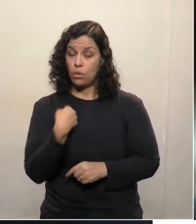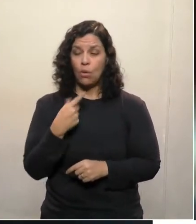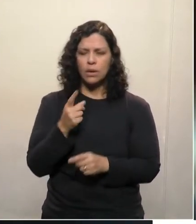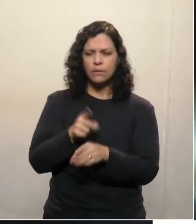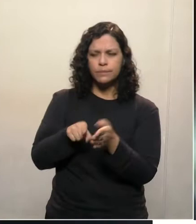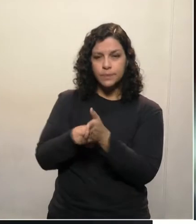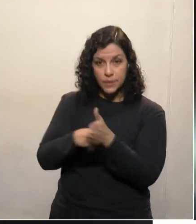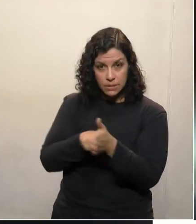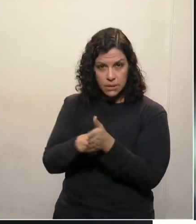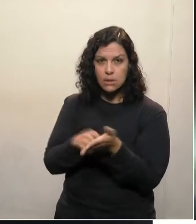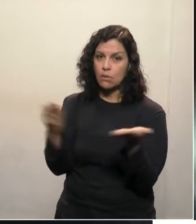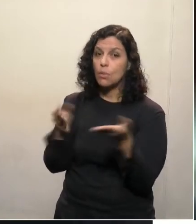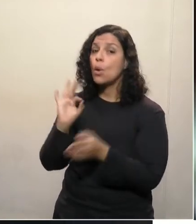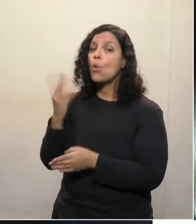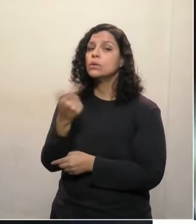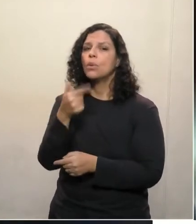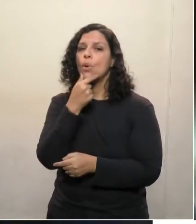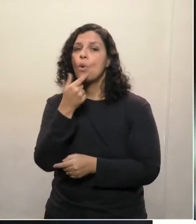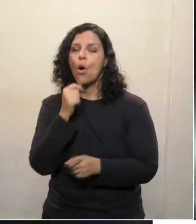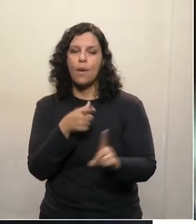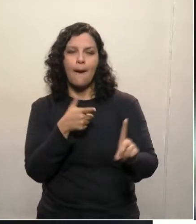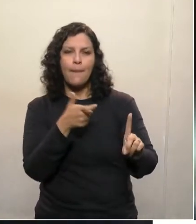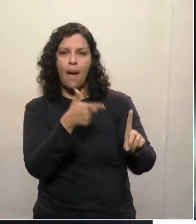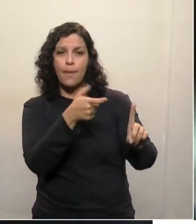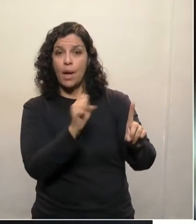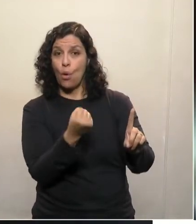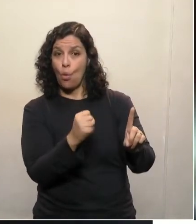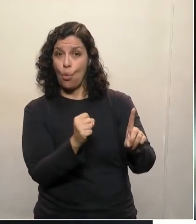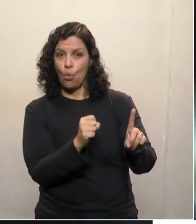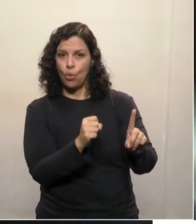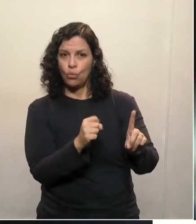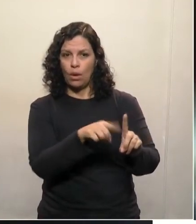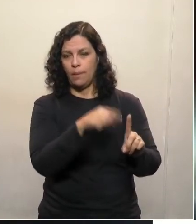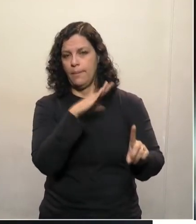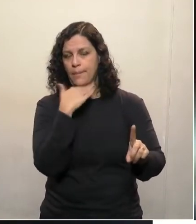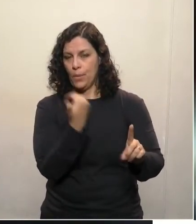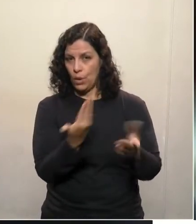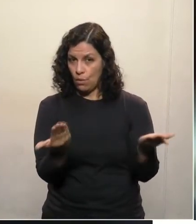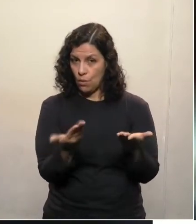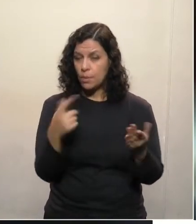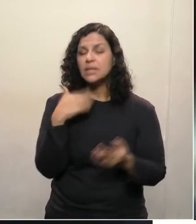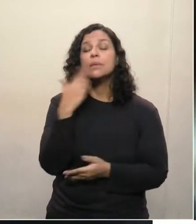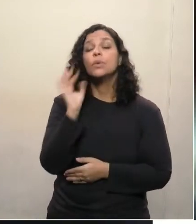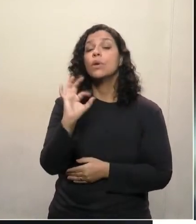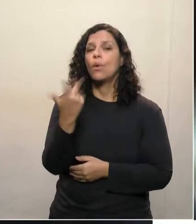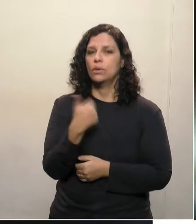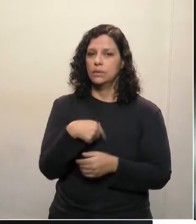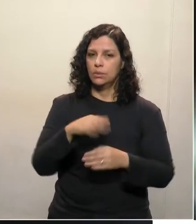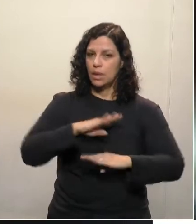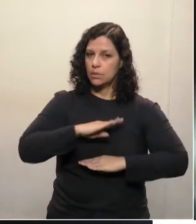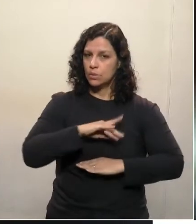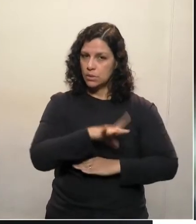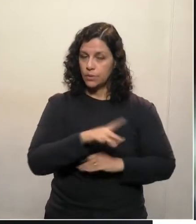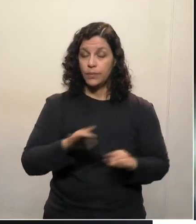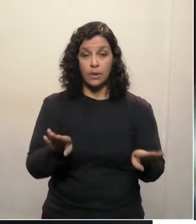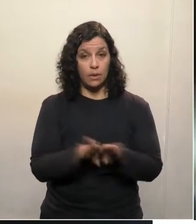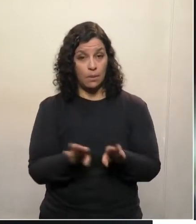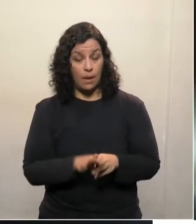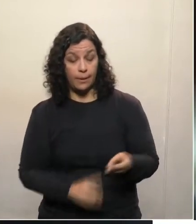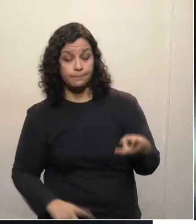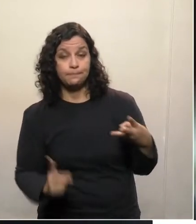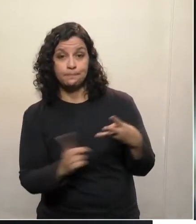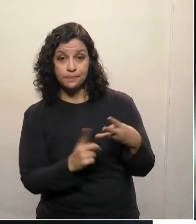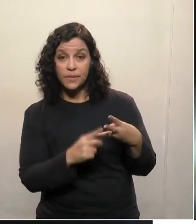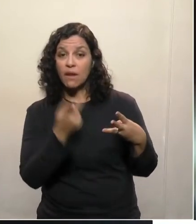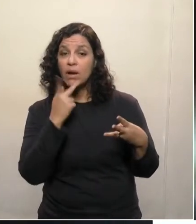apurado pela delegacia local. Vamos aguardar o desenrolar dessa situação. Não podia deixar também,